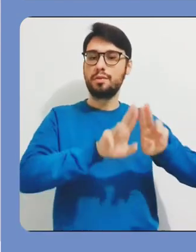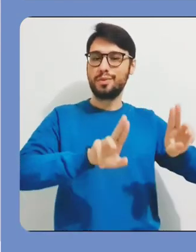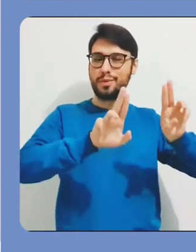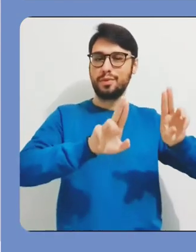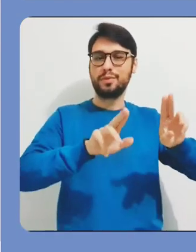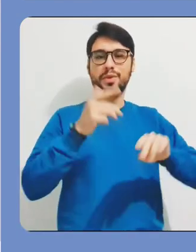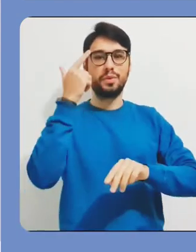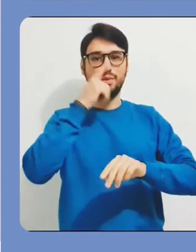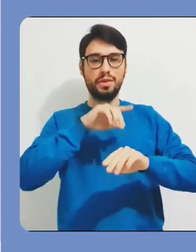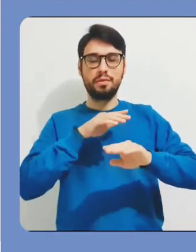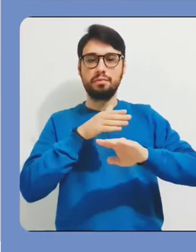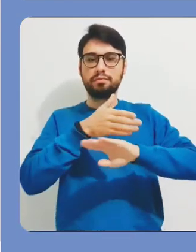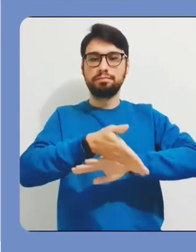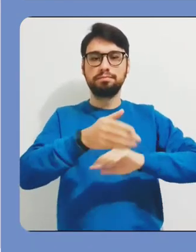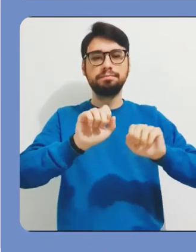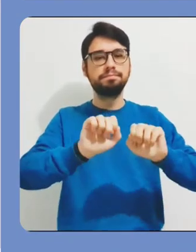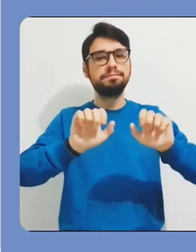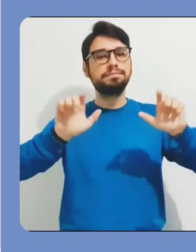seu ID UFSC.